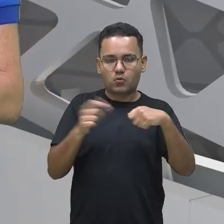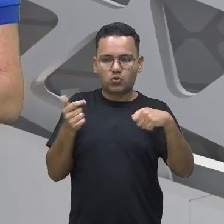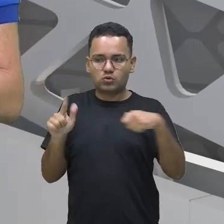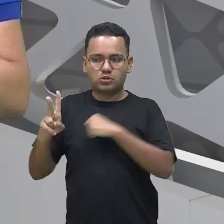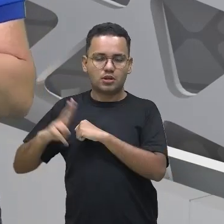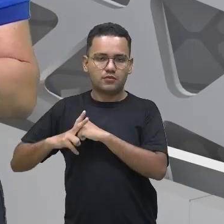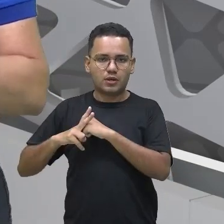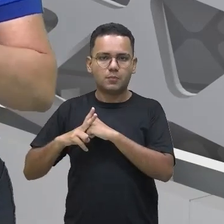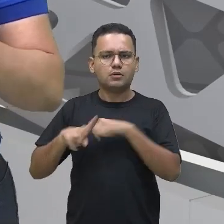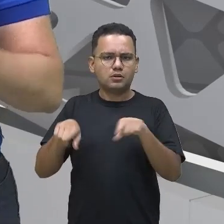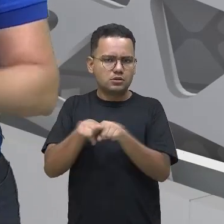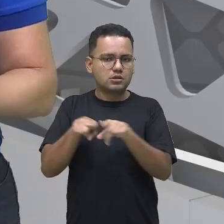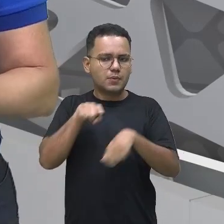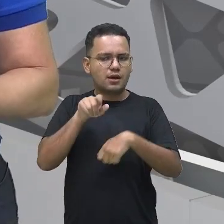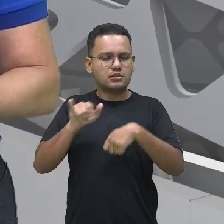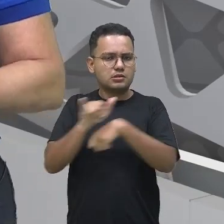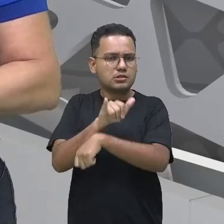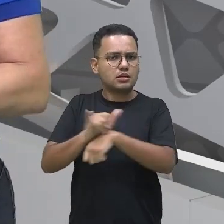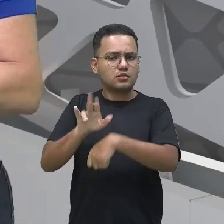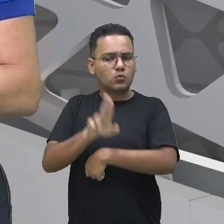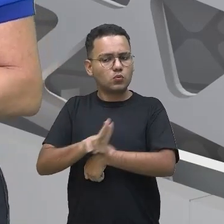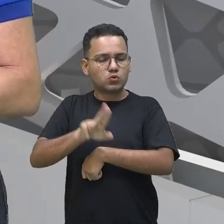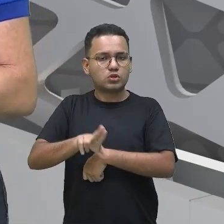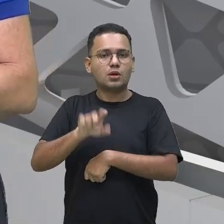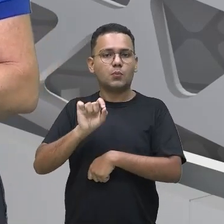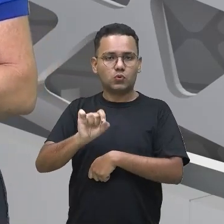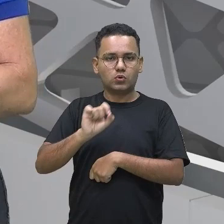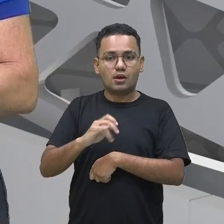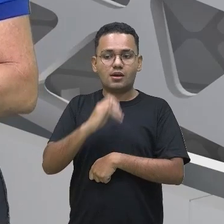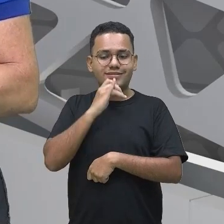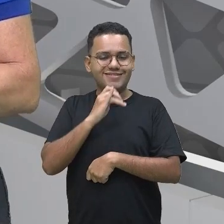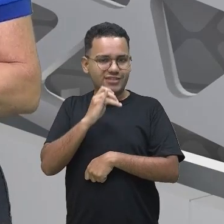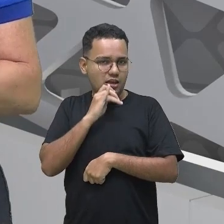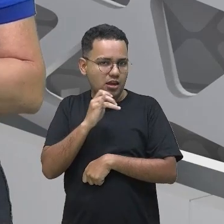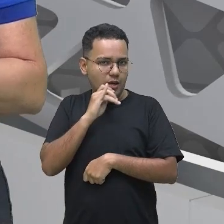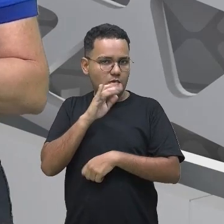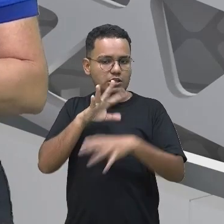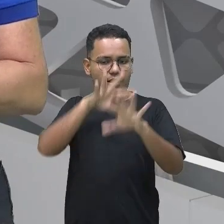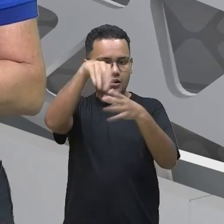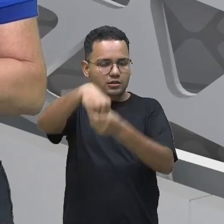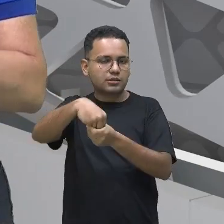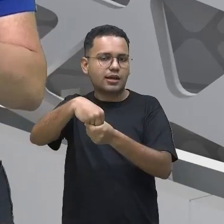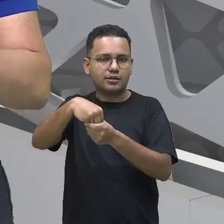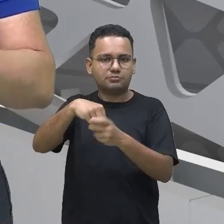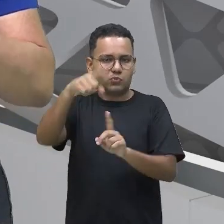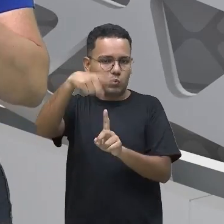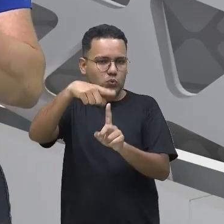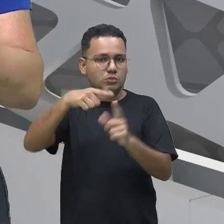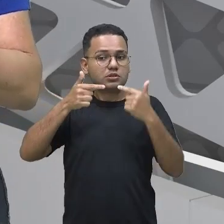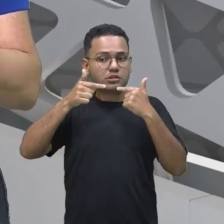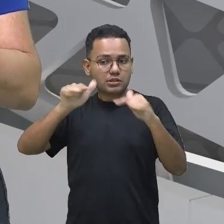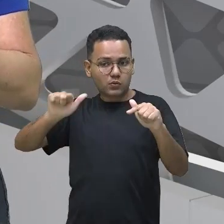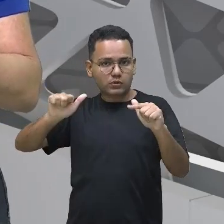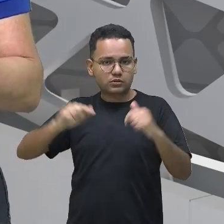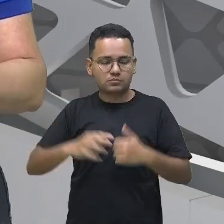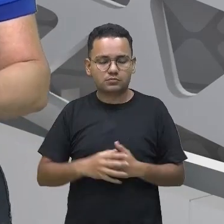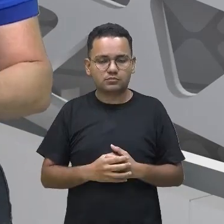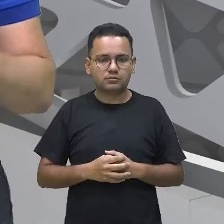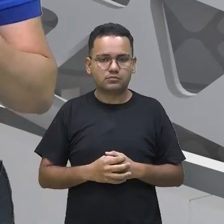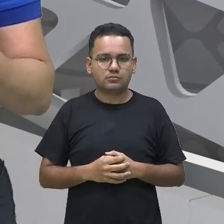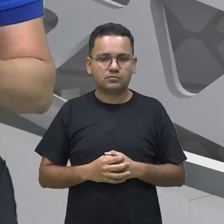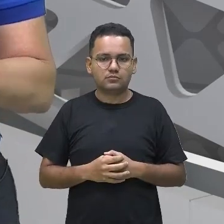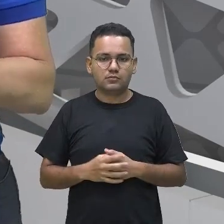o infográfico como exemplo desse tipo de linguagem. é porque a linguagem verbal